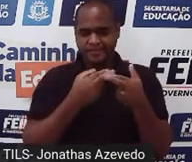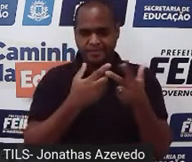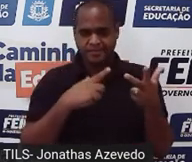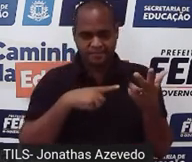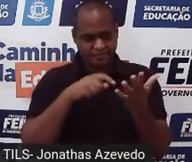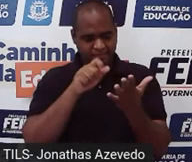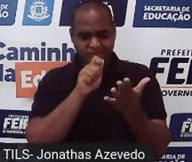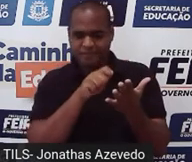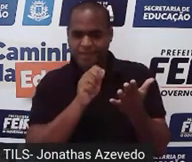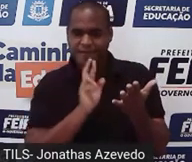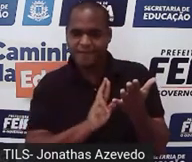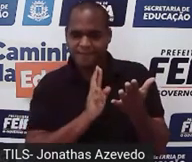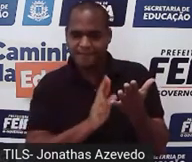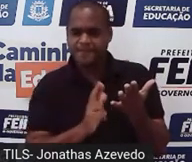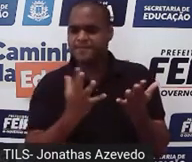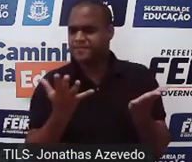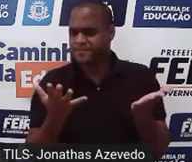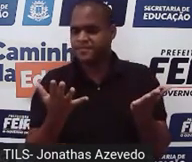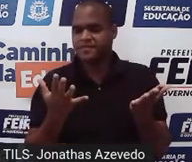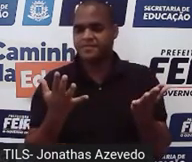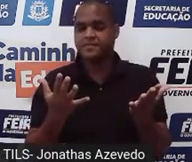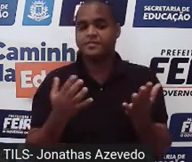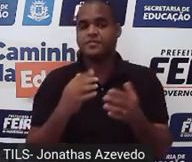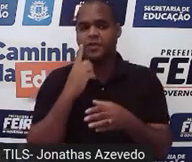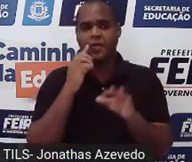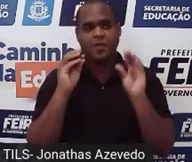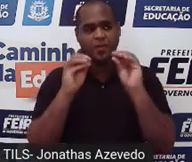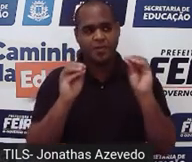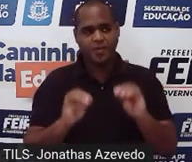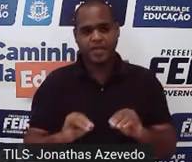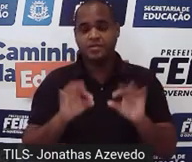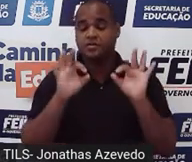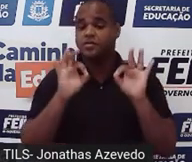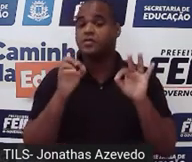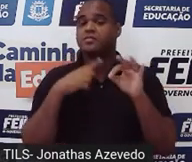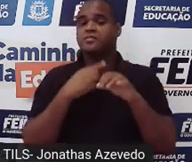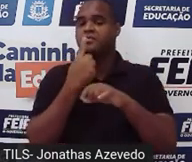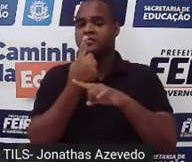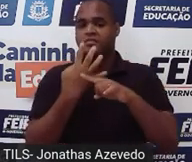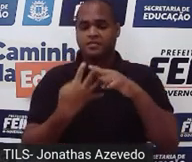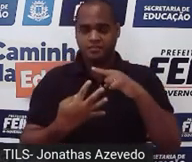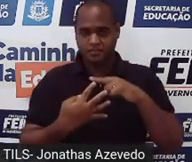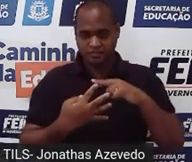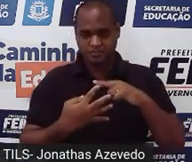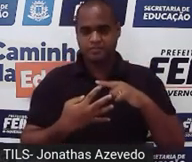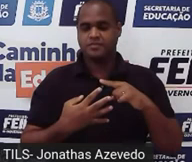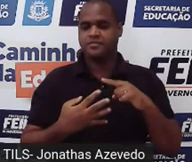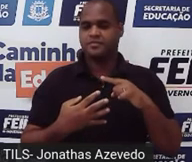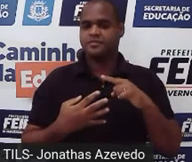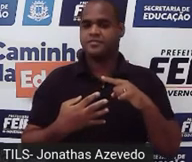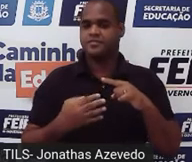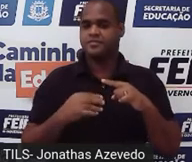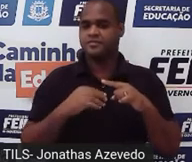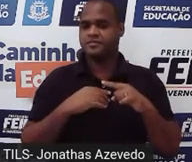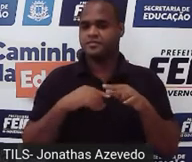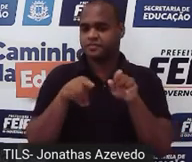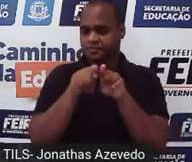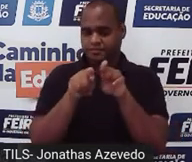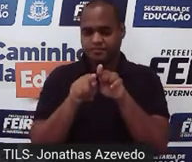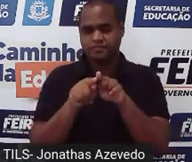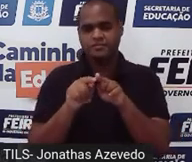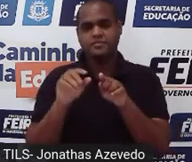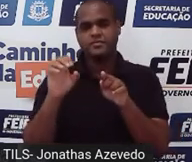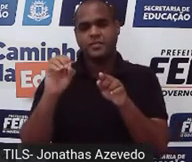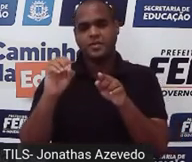rascunho. Então, foi colocado ali, olha só onde ficou 1 quarto. Também tá entre 0 e 1.